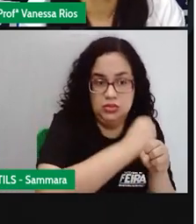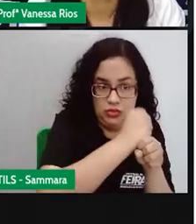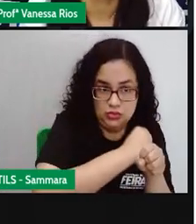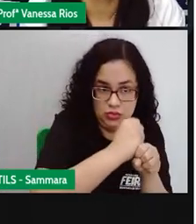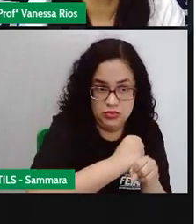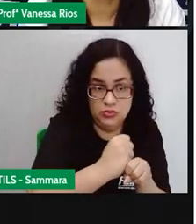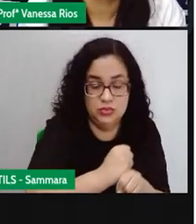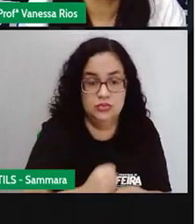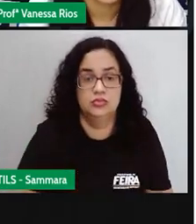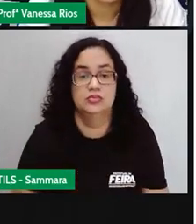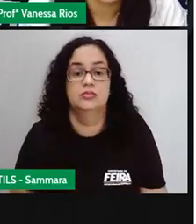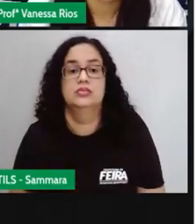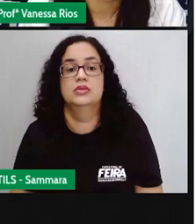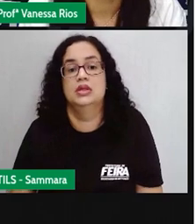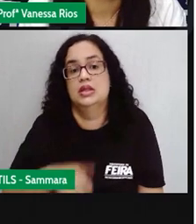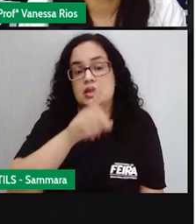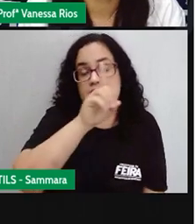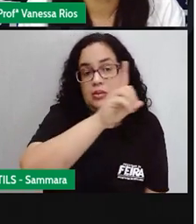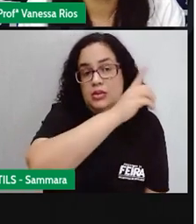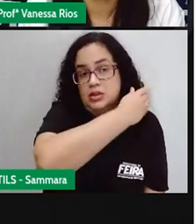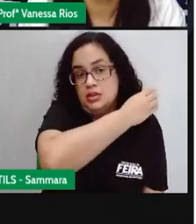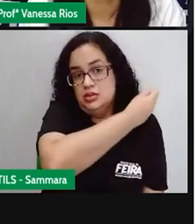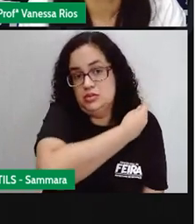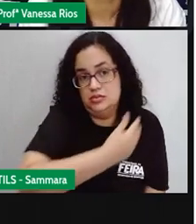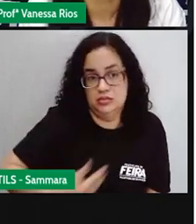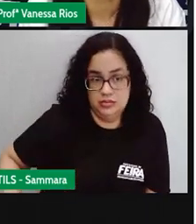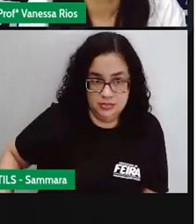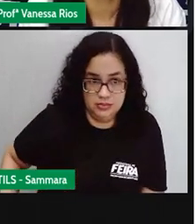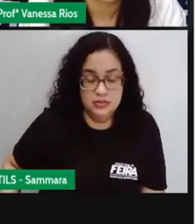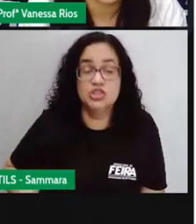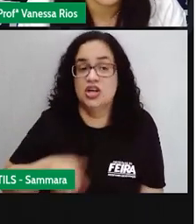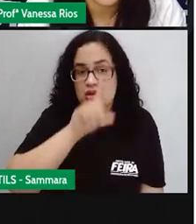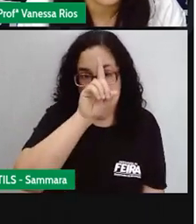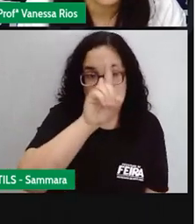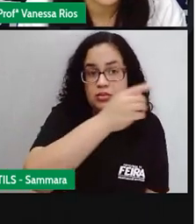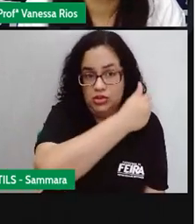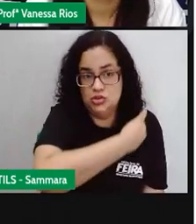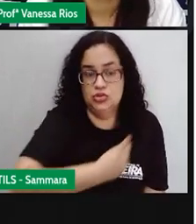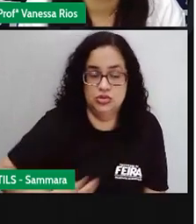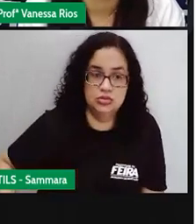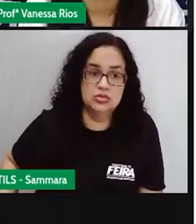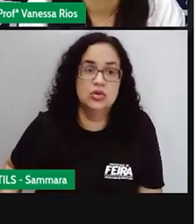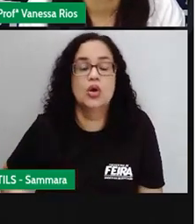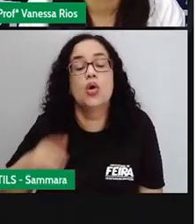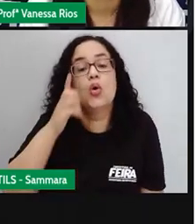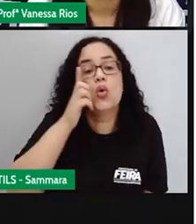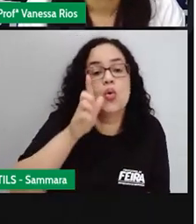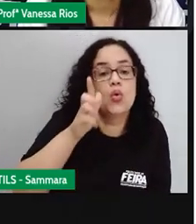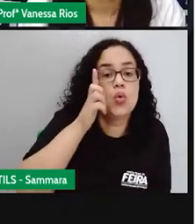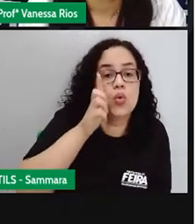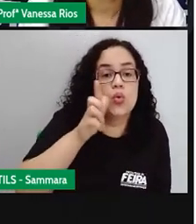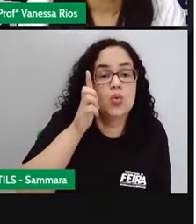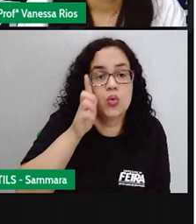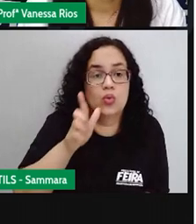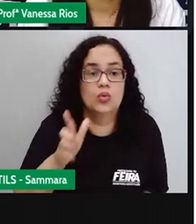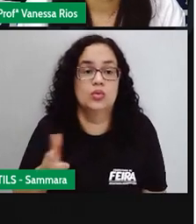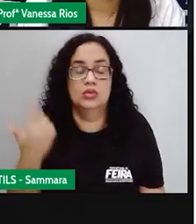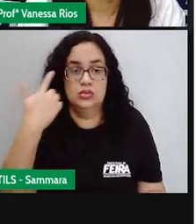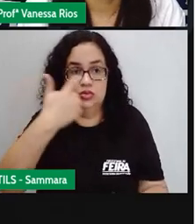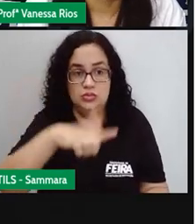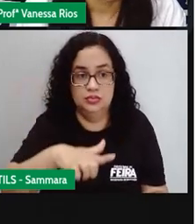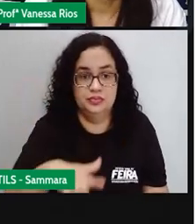Os outros já eram deputados estaduais. 39 já eram deputados estaduais e conseguiram a